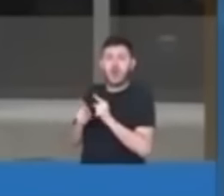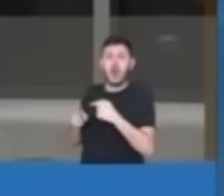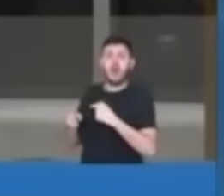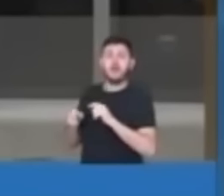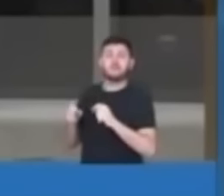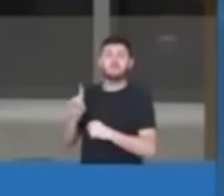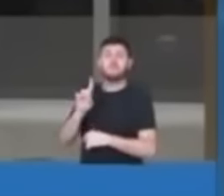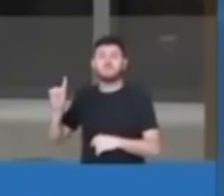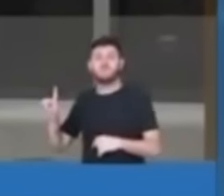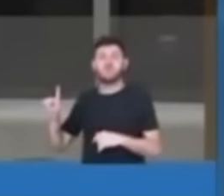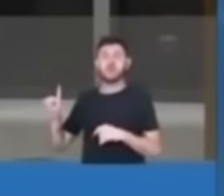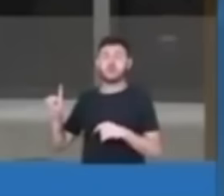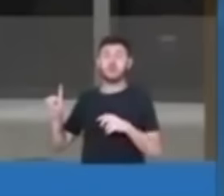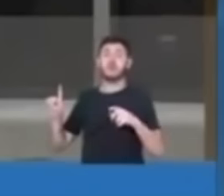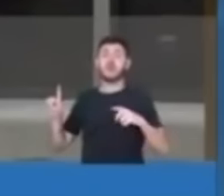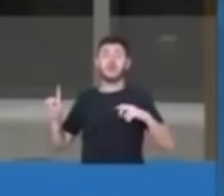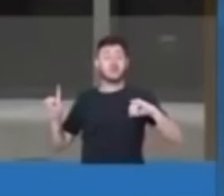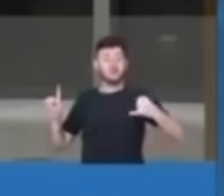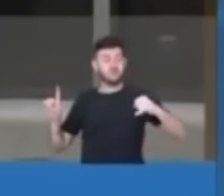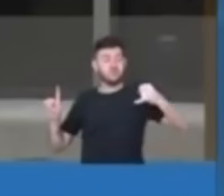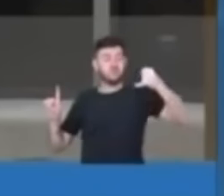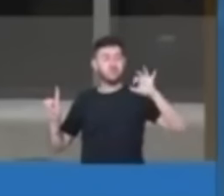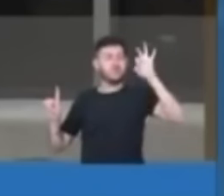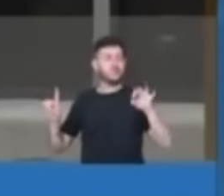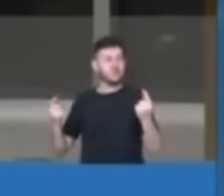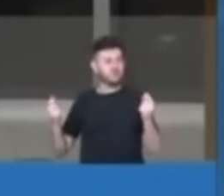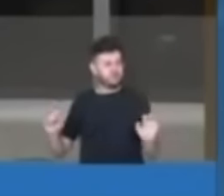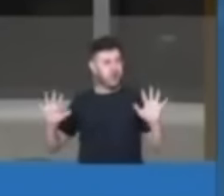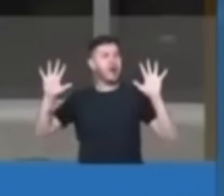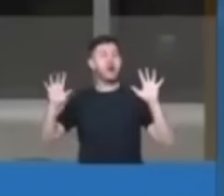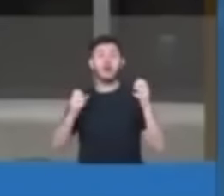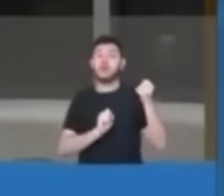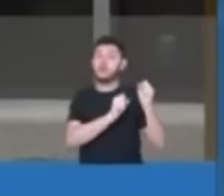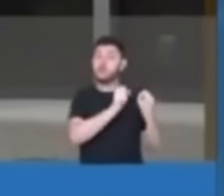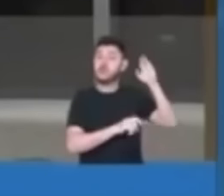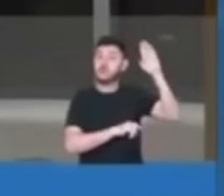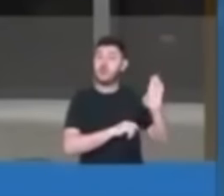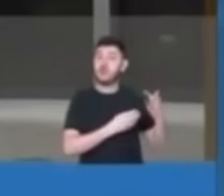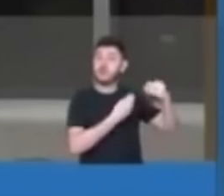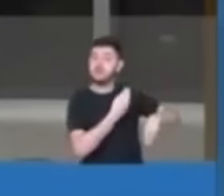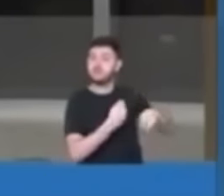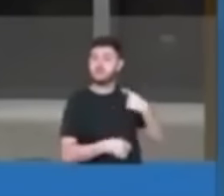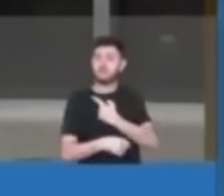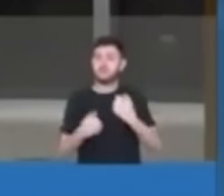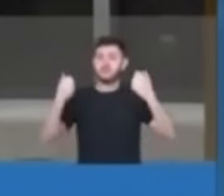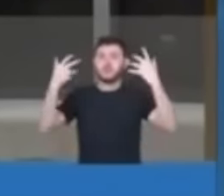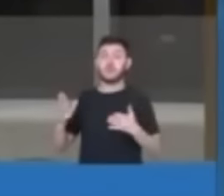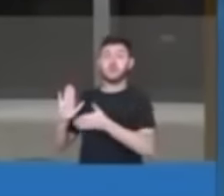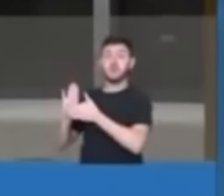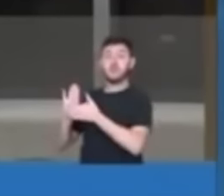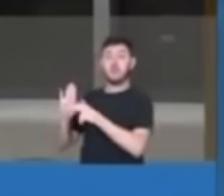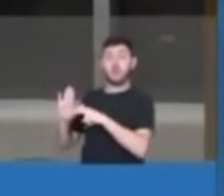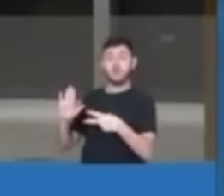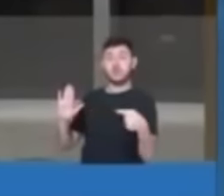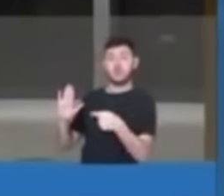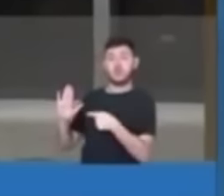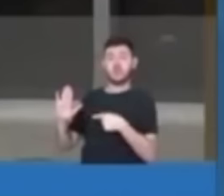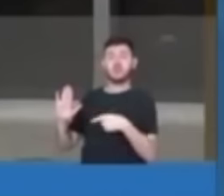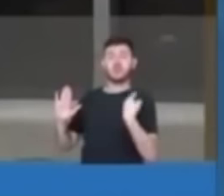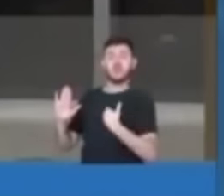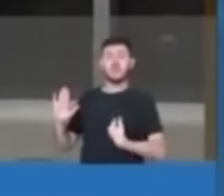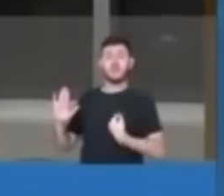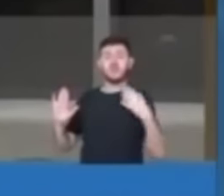e a taxa de juros elevadíssima, desindustrializou o Brasil. Nós estamos falando de um plano que trouxe consequências que até hoje a gente